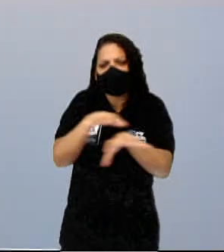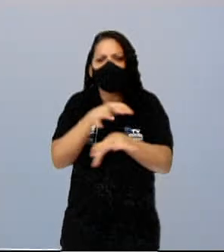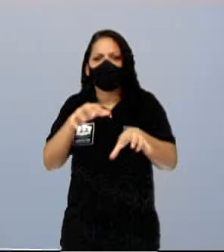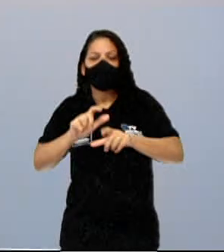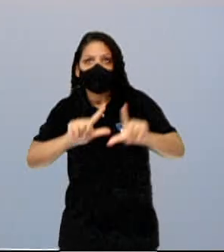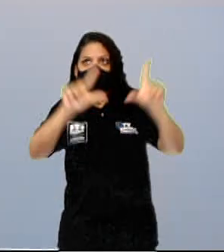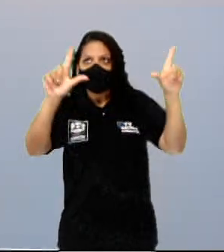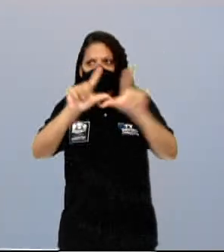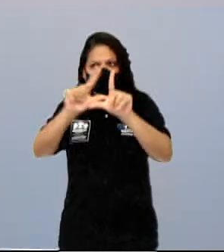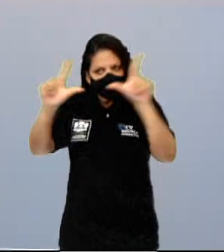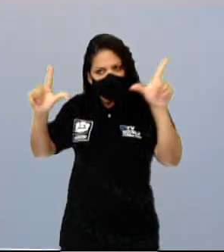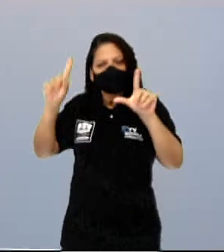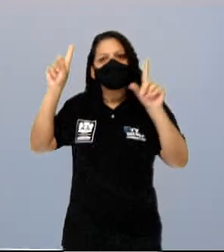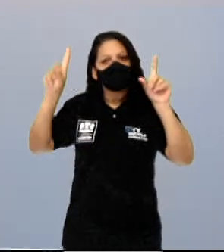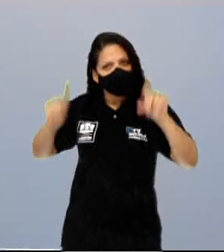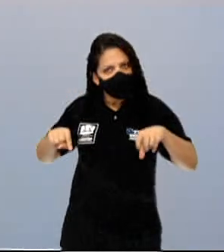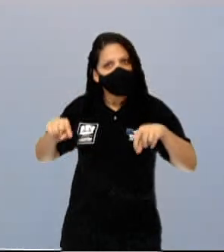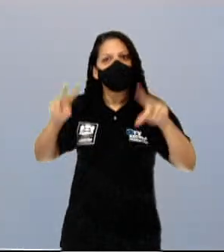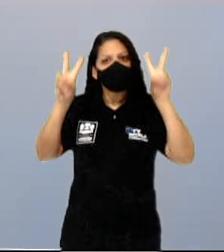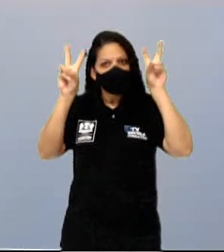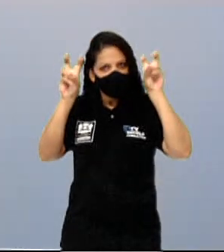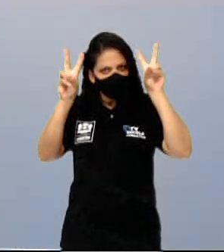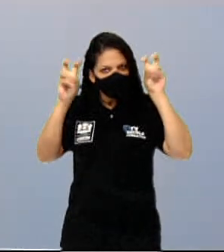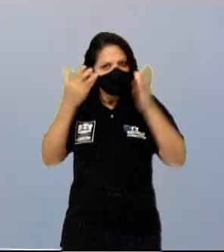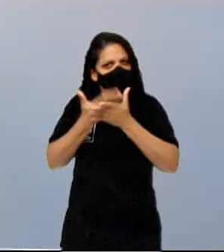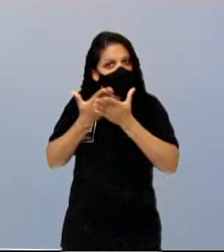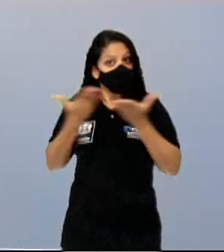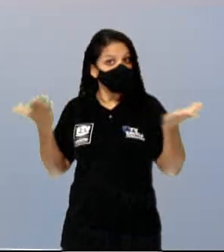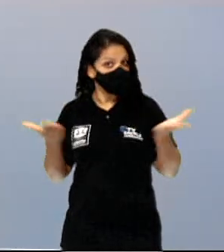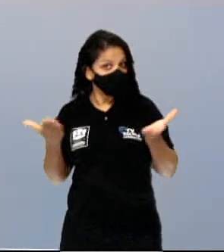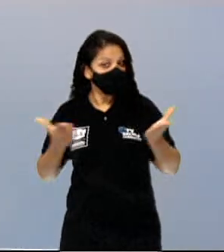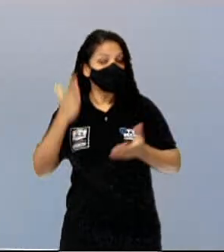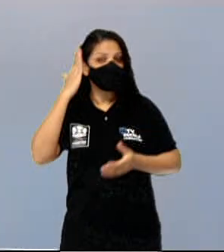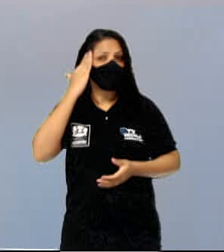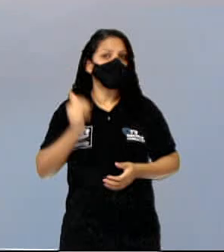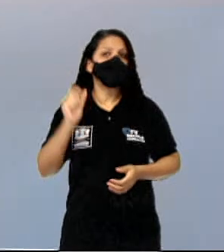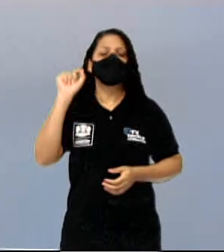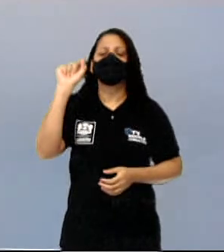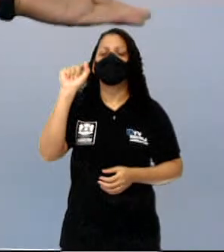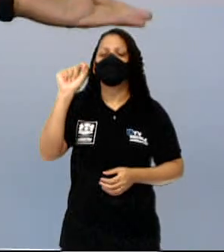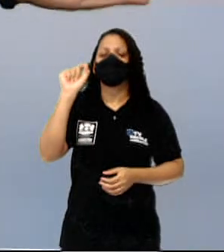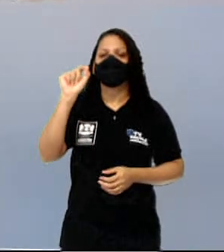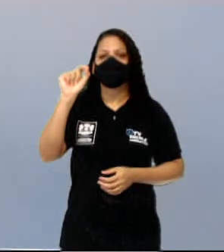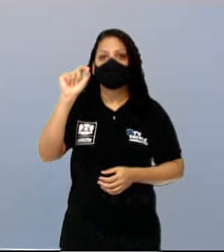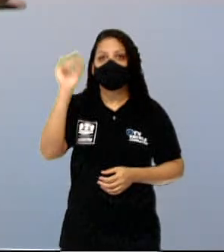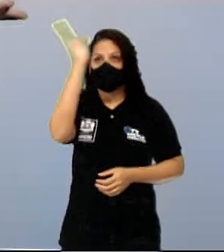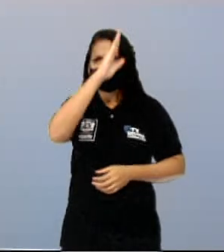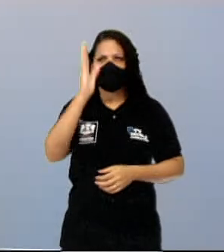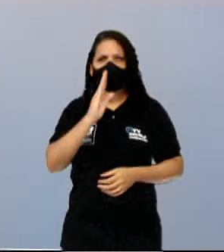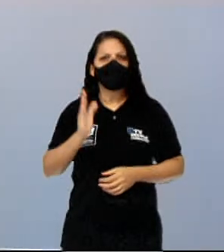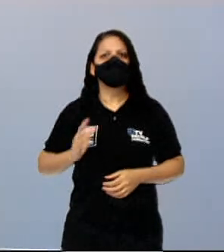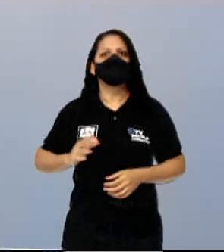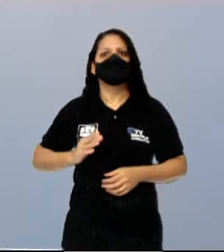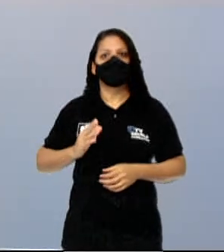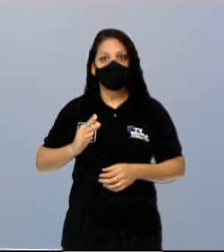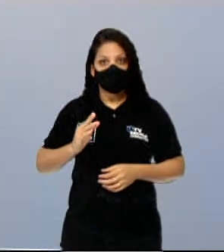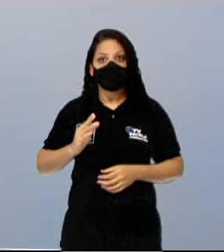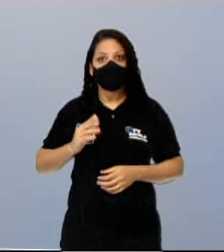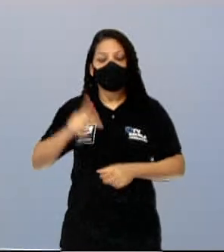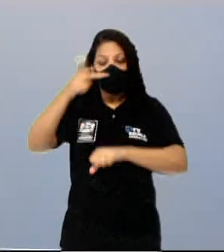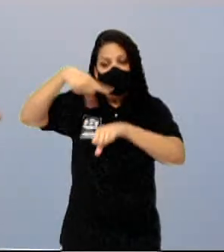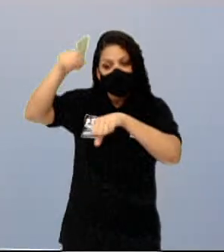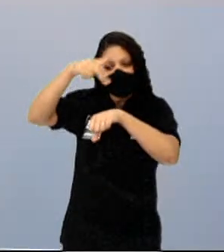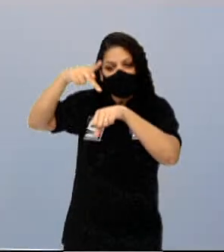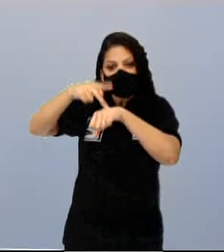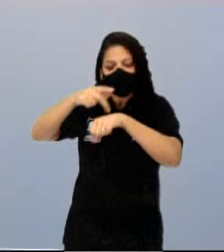a proposta da nossa aula de hoje. Nós sabemos que o Brasil é um país de grande diversidade, sobretudo por ser um país